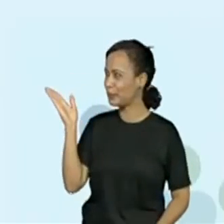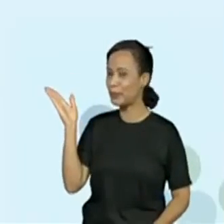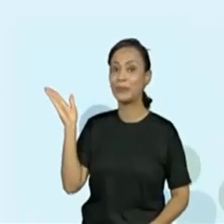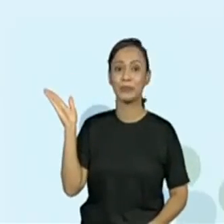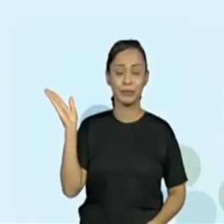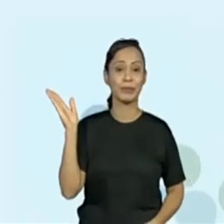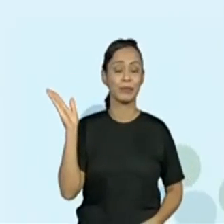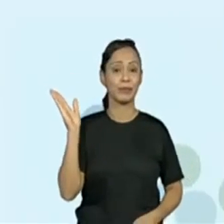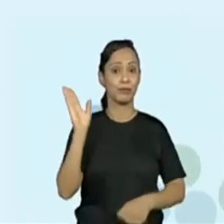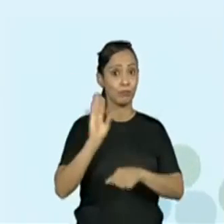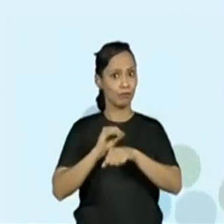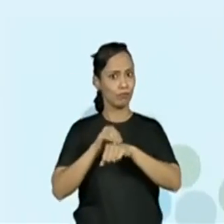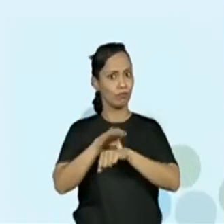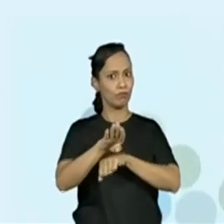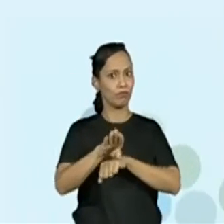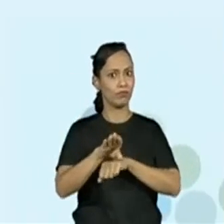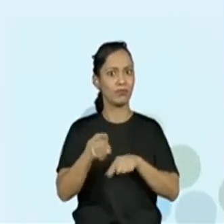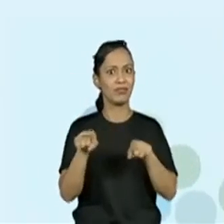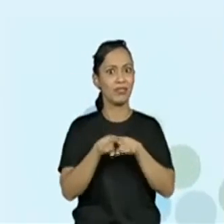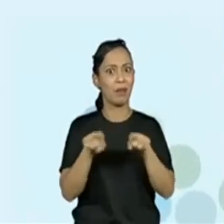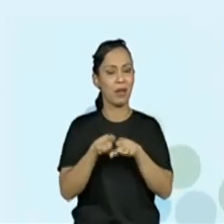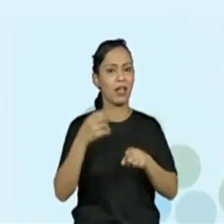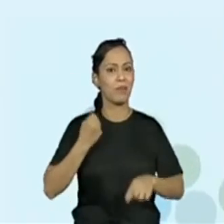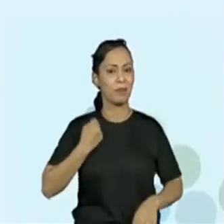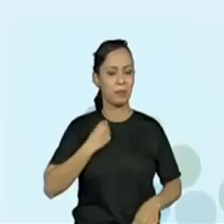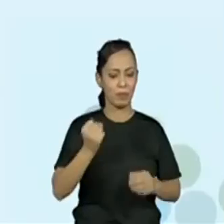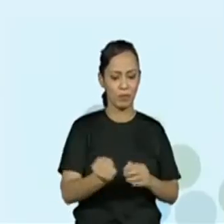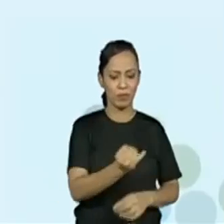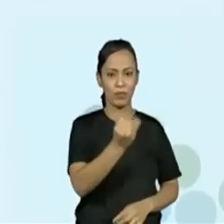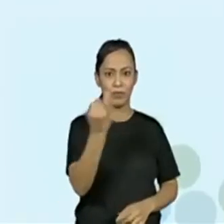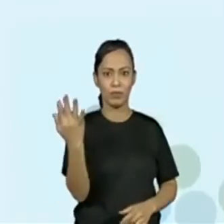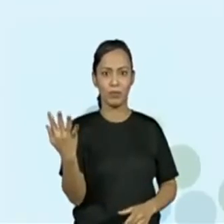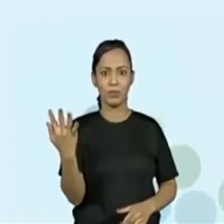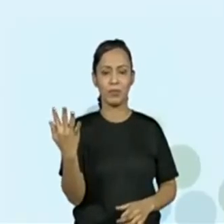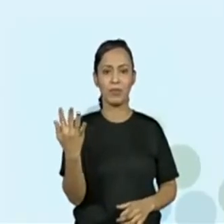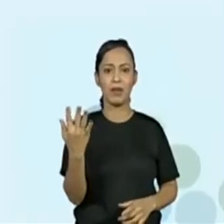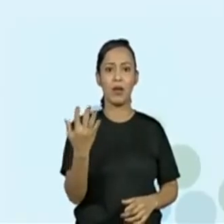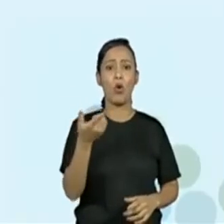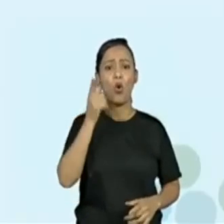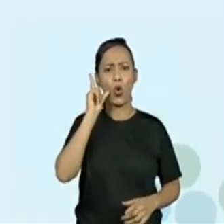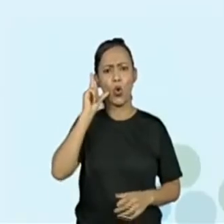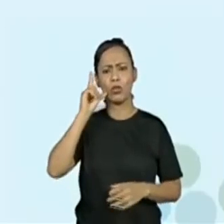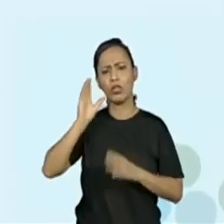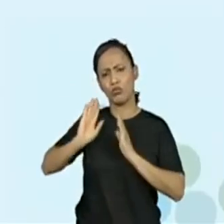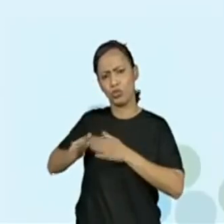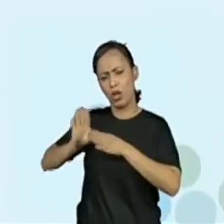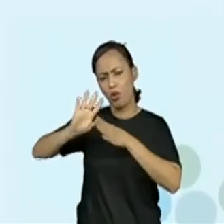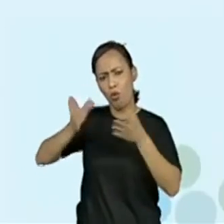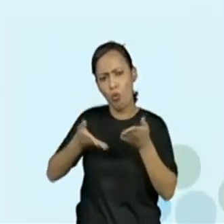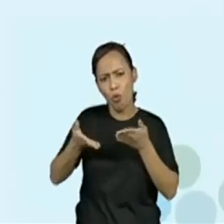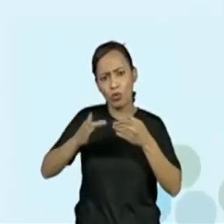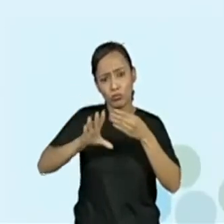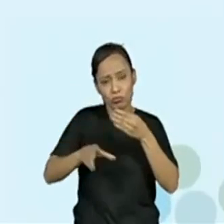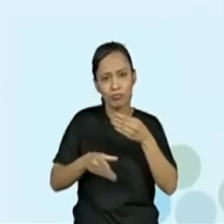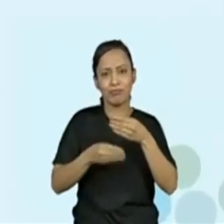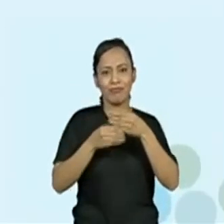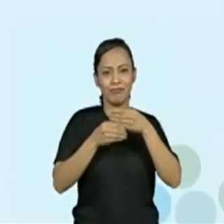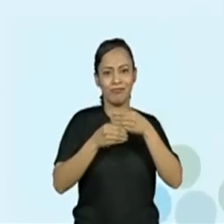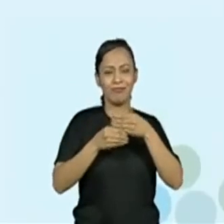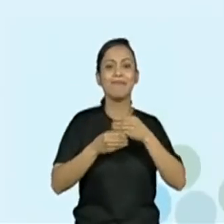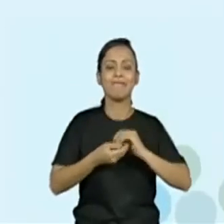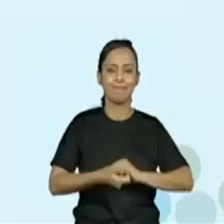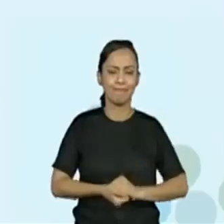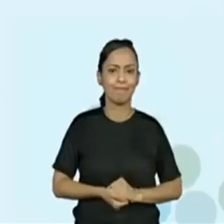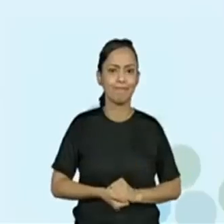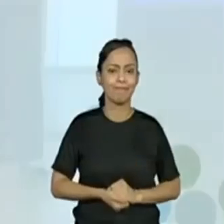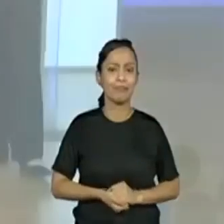O título da aula, que é Sequências Ordenadas, parte B. Muito bom. Então vamos conhecer aí as nossas